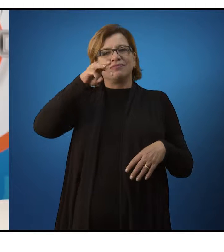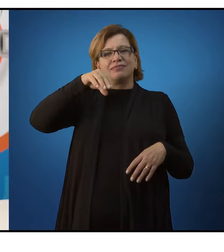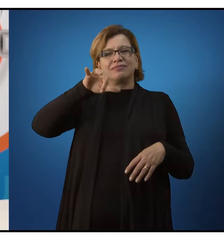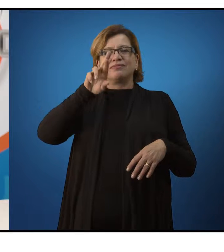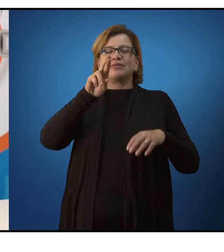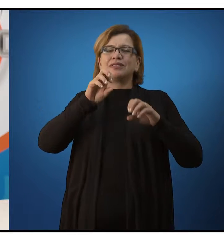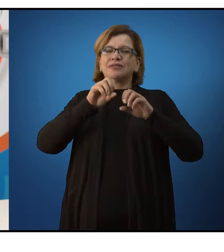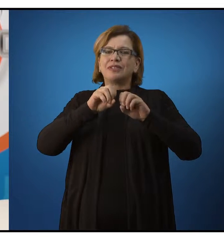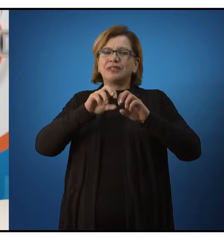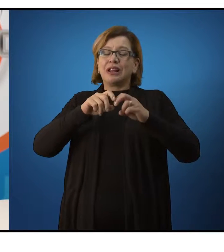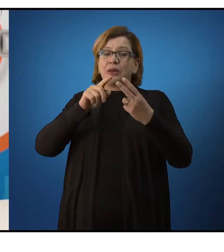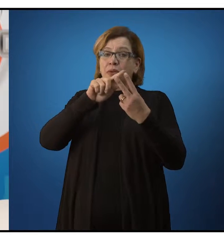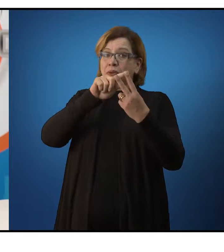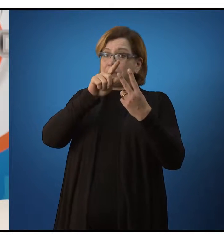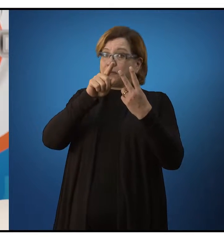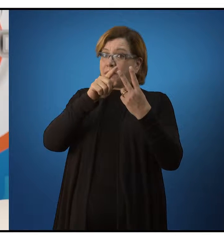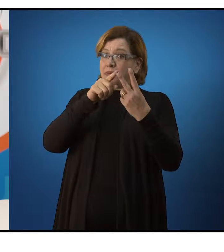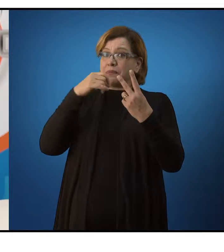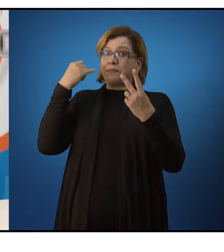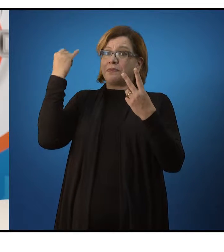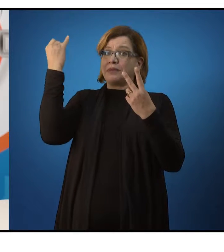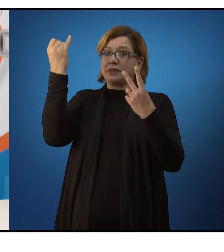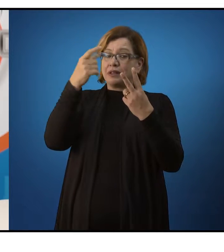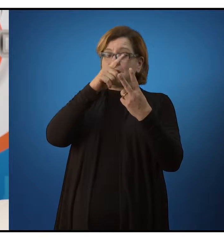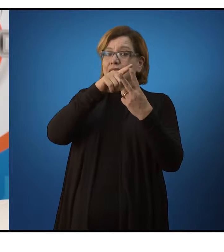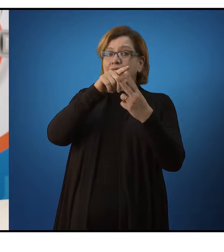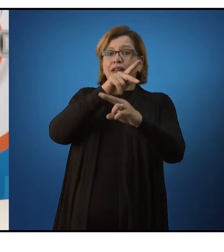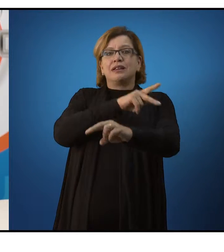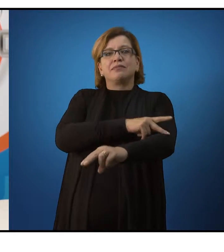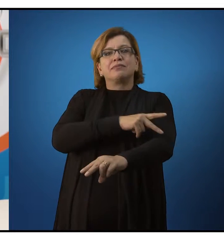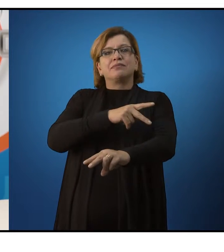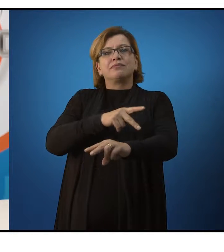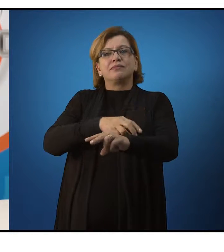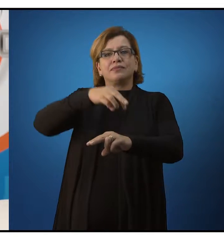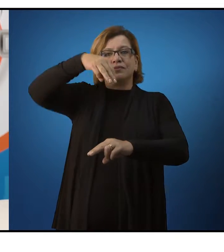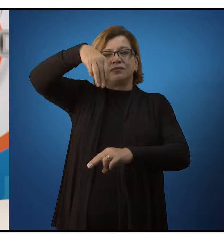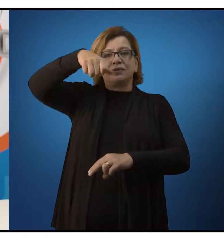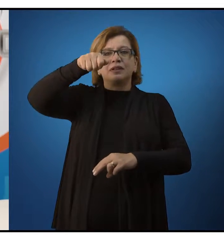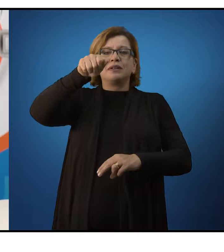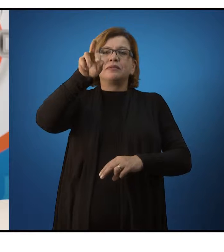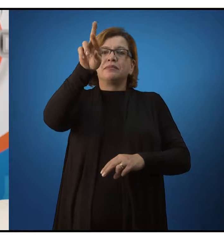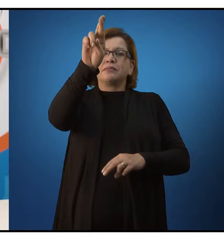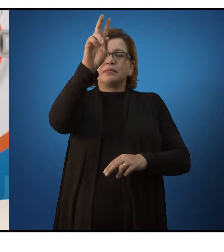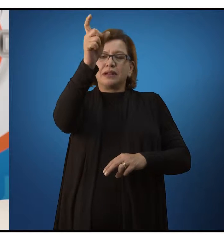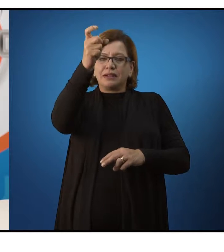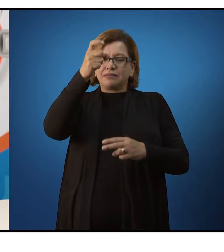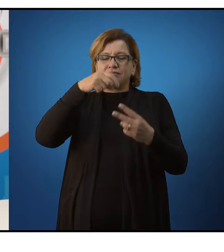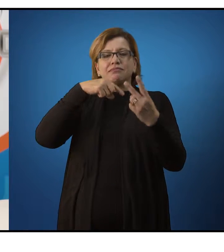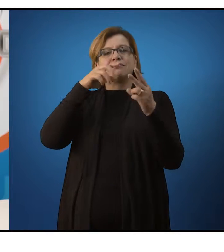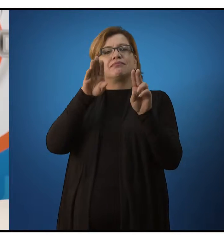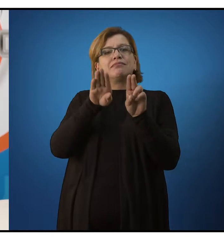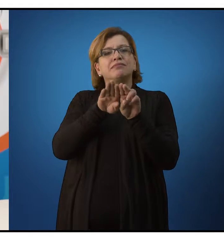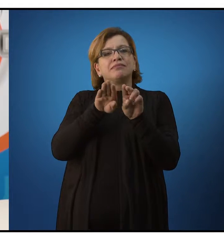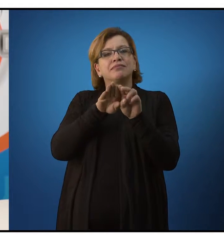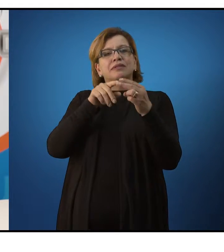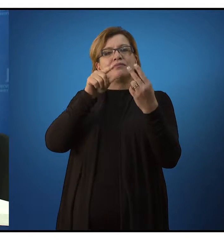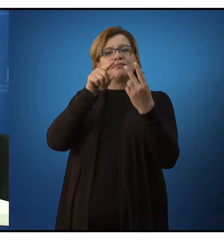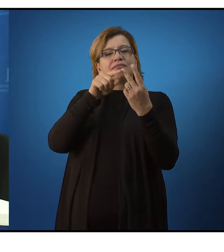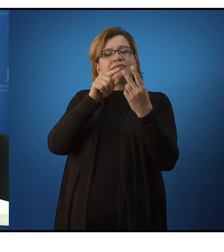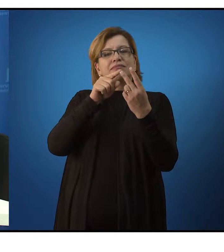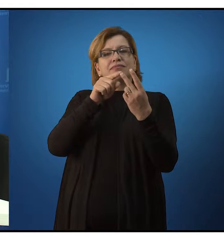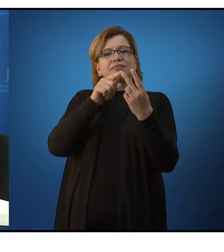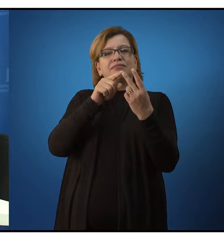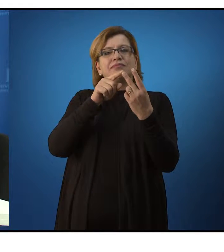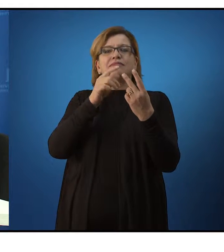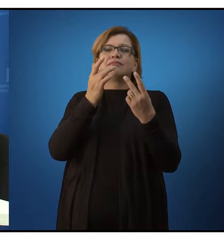dois focos importantes que é a pedagogia marxista ou dialética marxista como também a pedagogia de Paulo Freire.